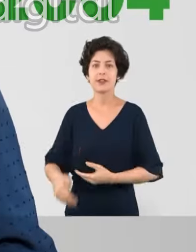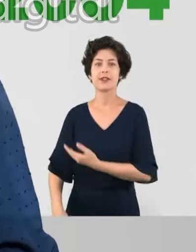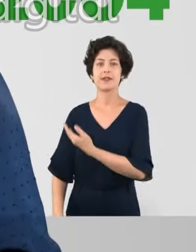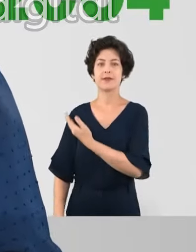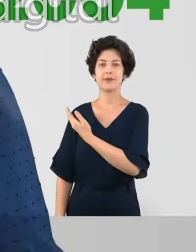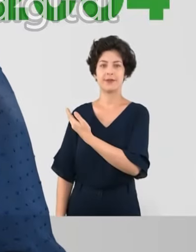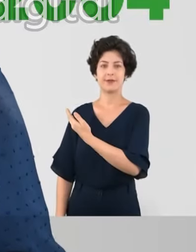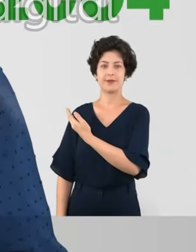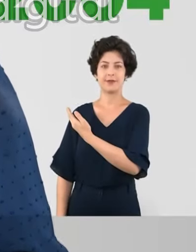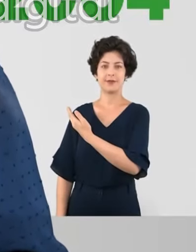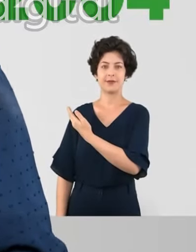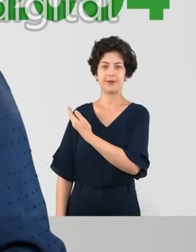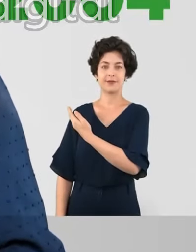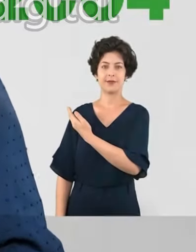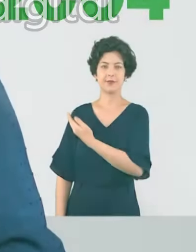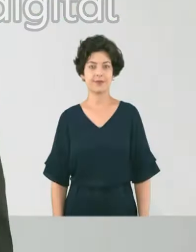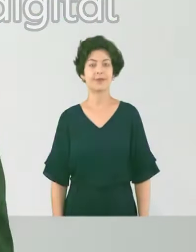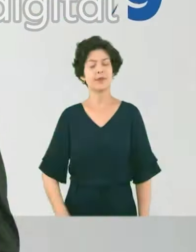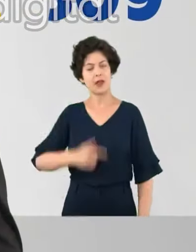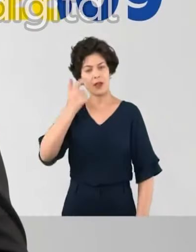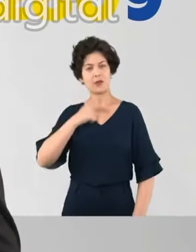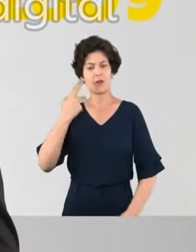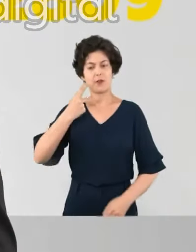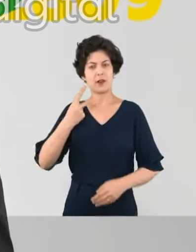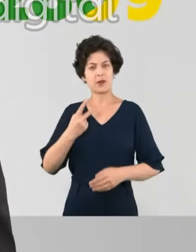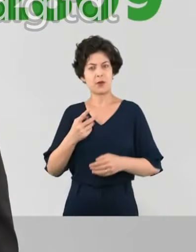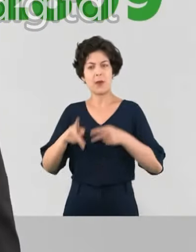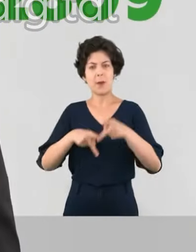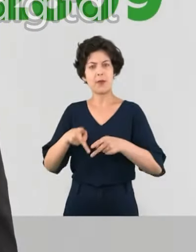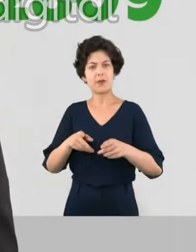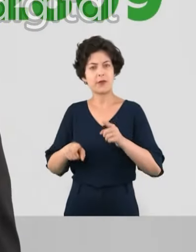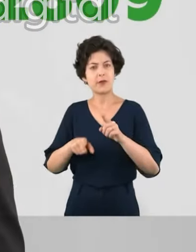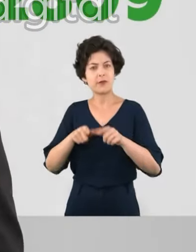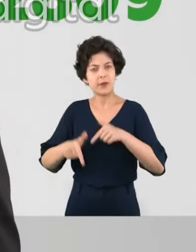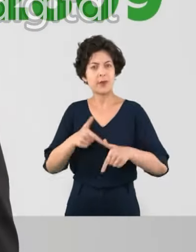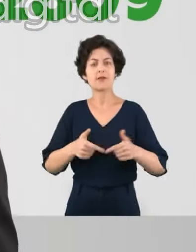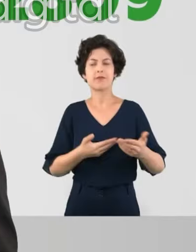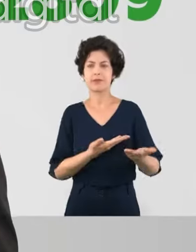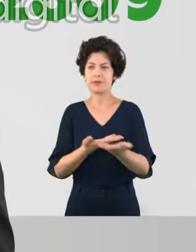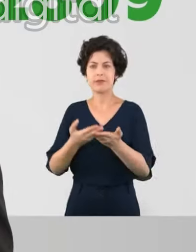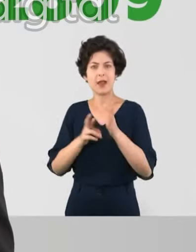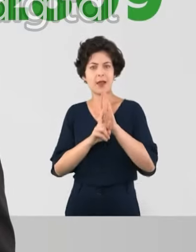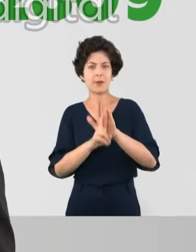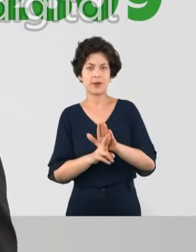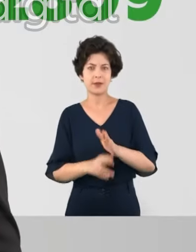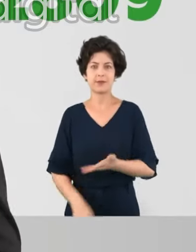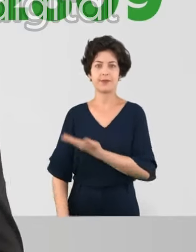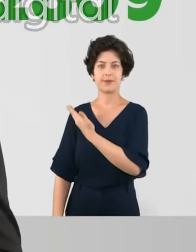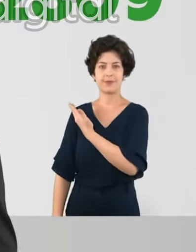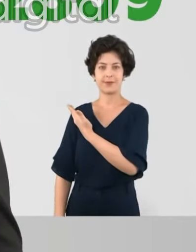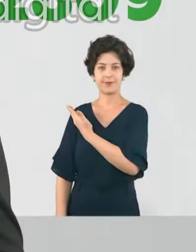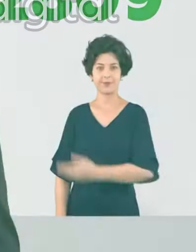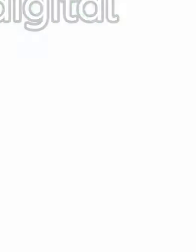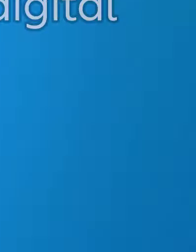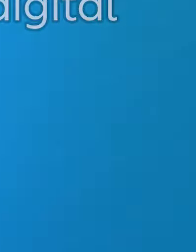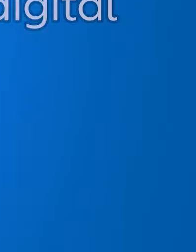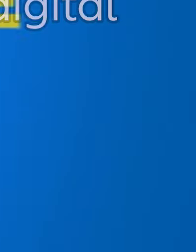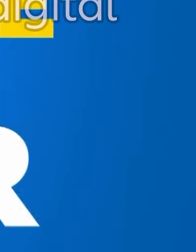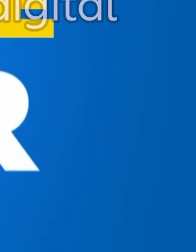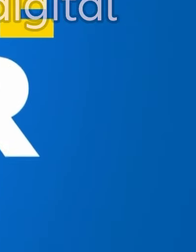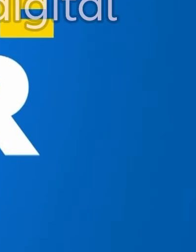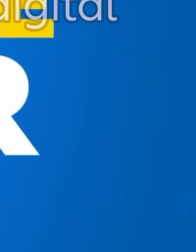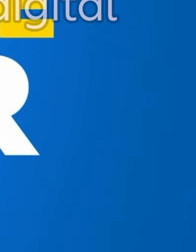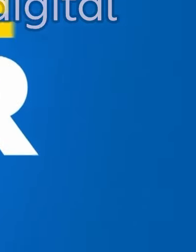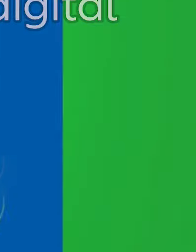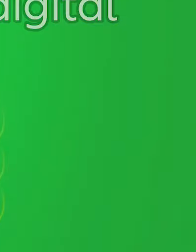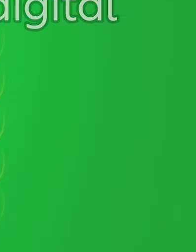Geralde, 22-004. Serei o vereador do povo. Silas Kimi, sua voz, nossa luta, 22-809. Isso